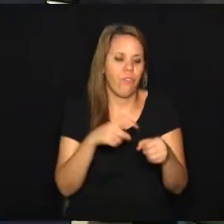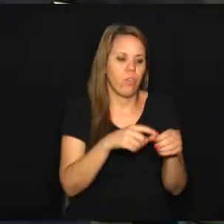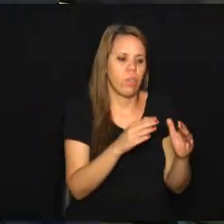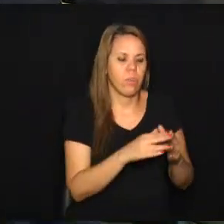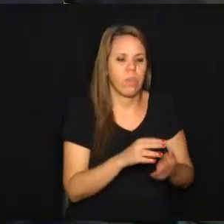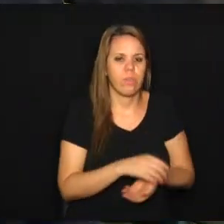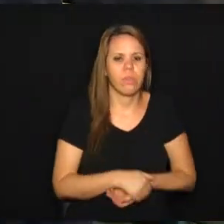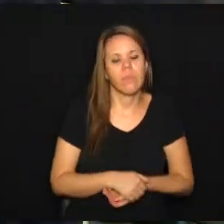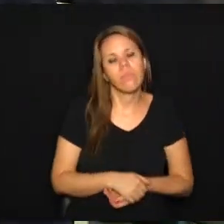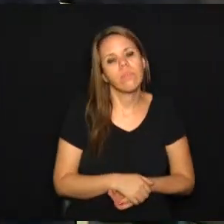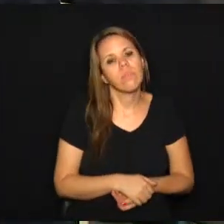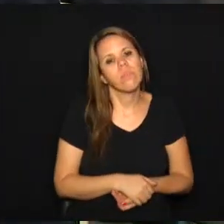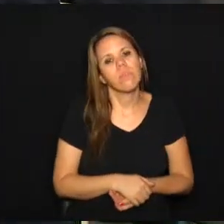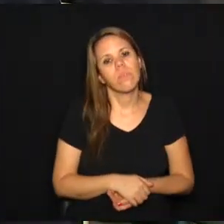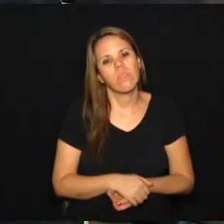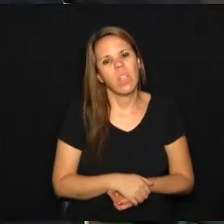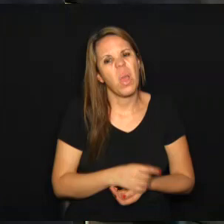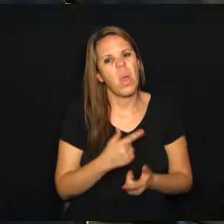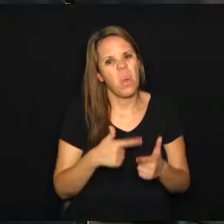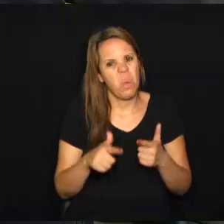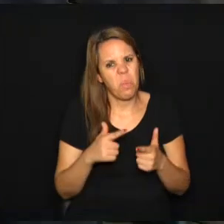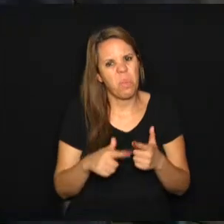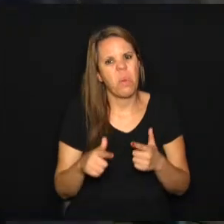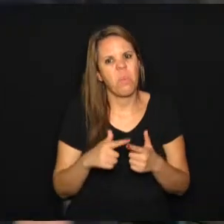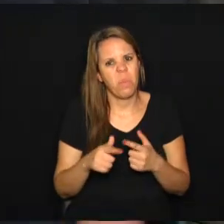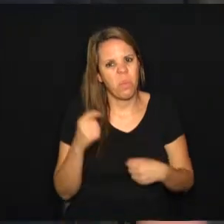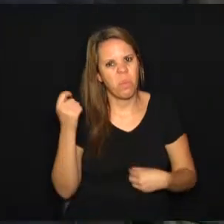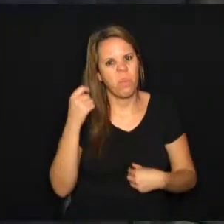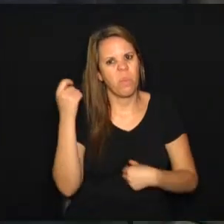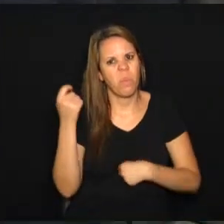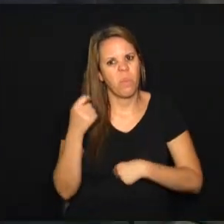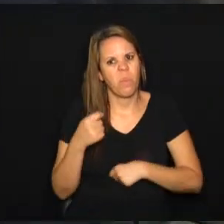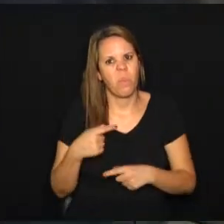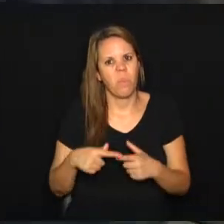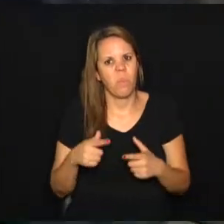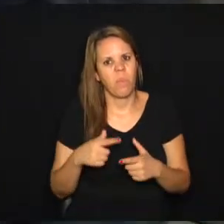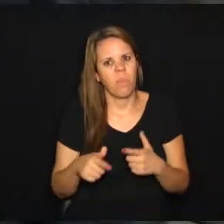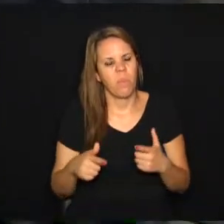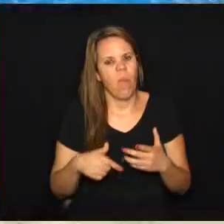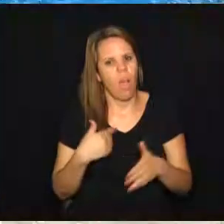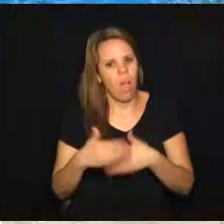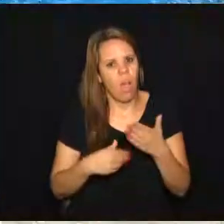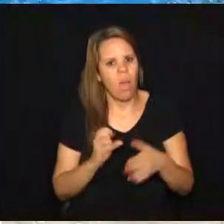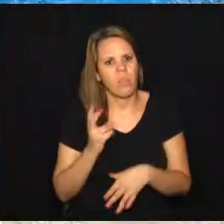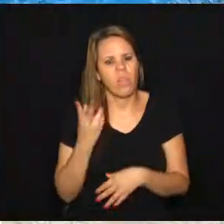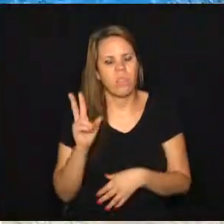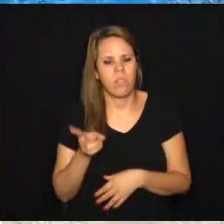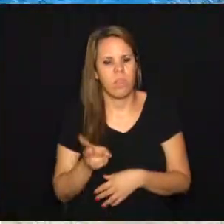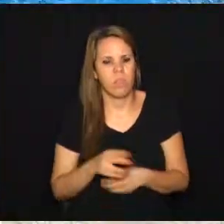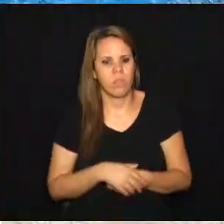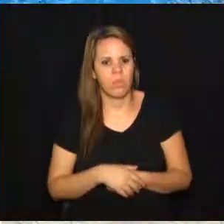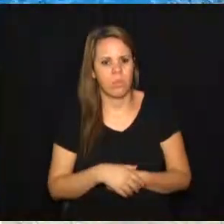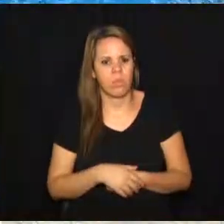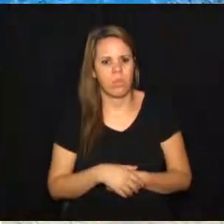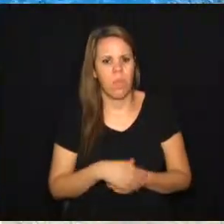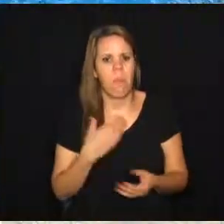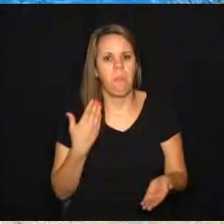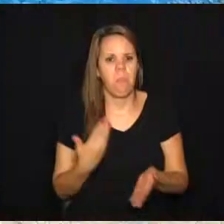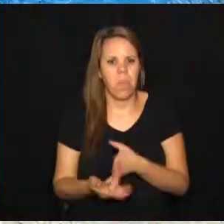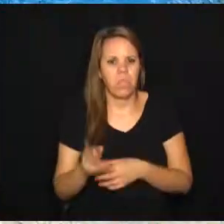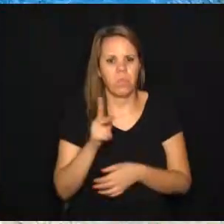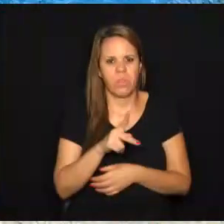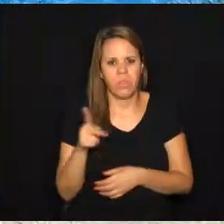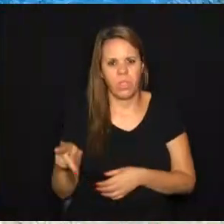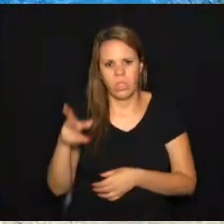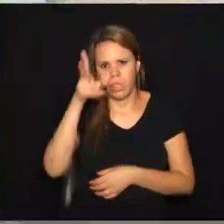casa. E a gravidade desse problema é que é um problema recorrente. Nós estamos tendo perda de professores